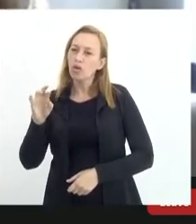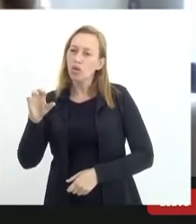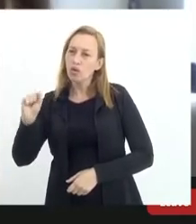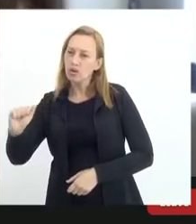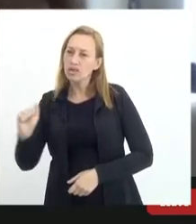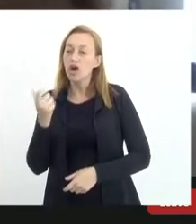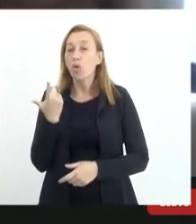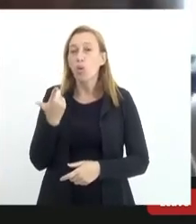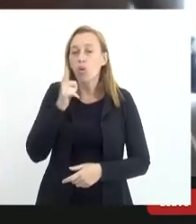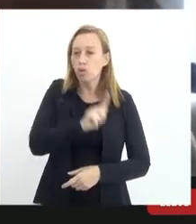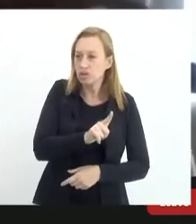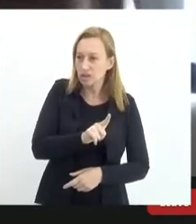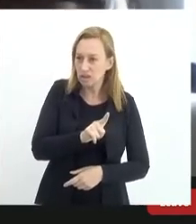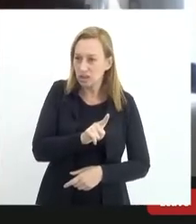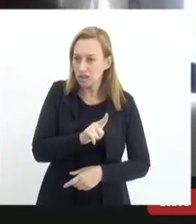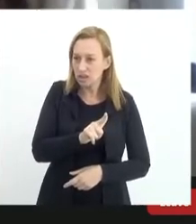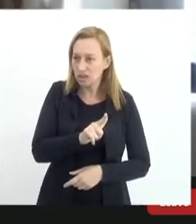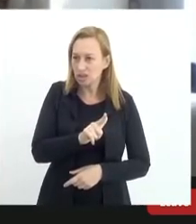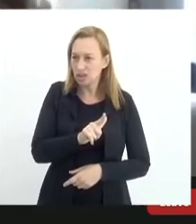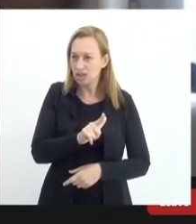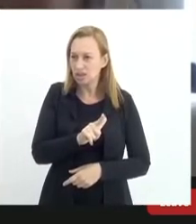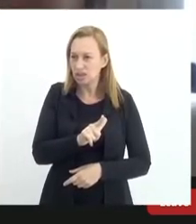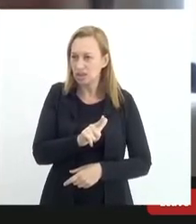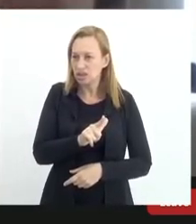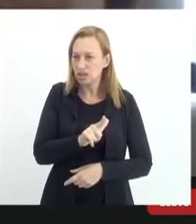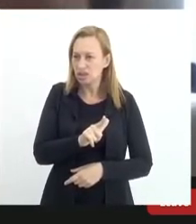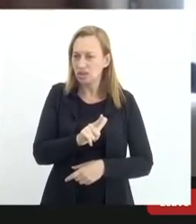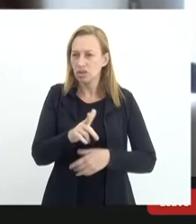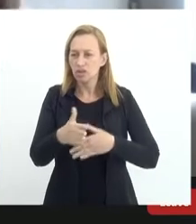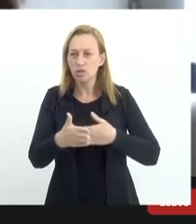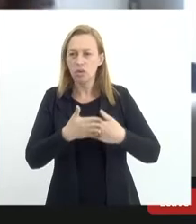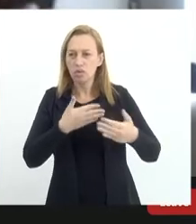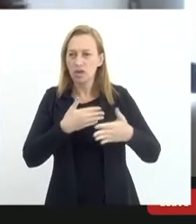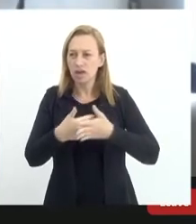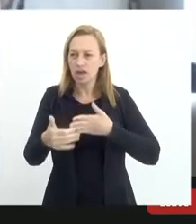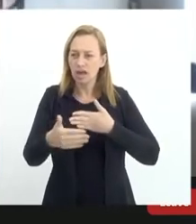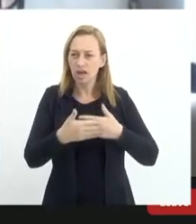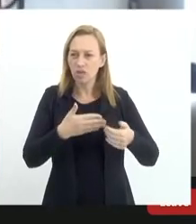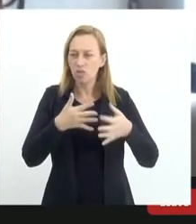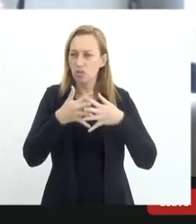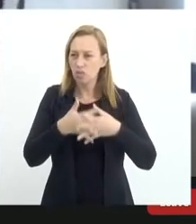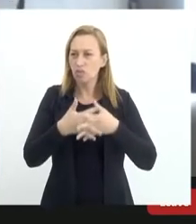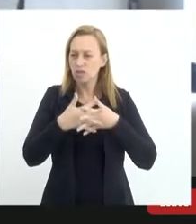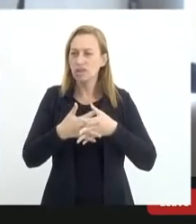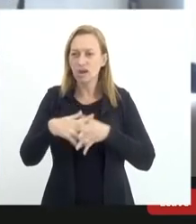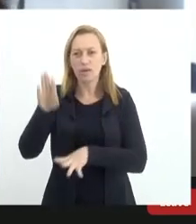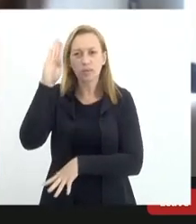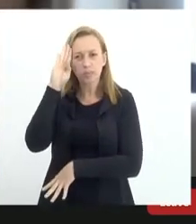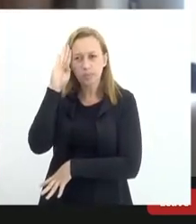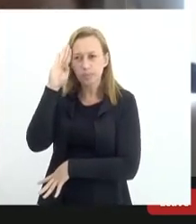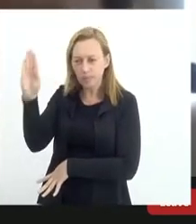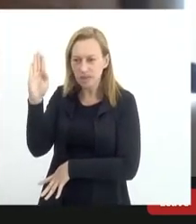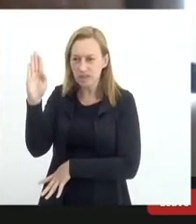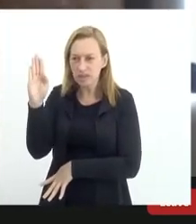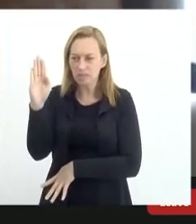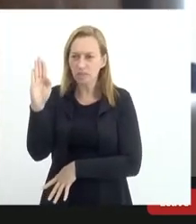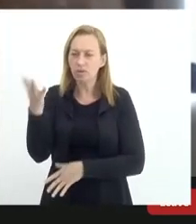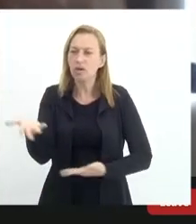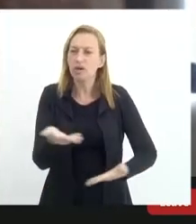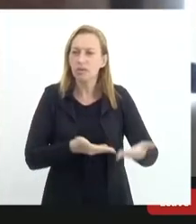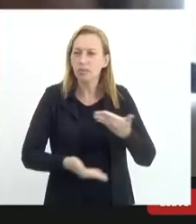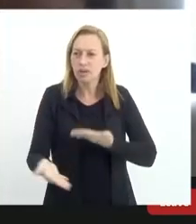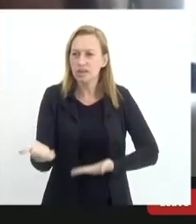se isentar de toda e qualquer complicação, precisa, é fundamental a parceria da